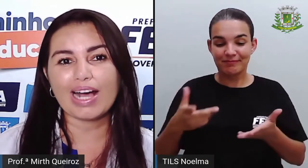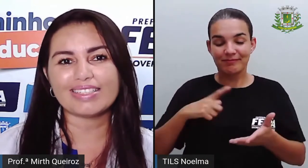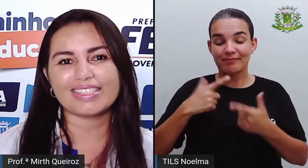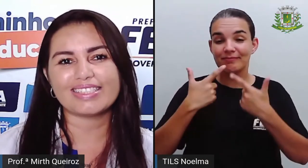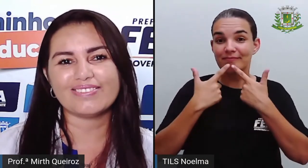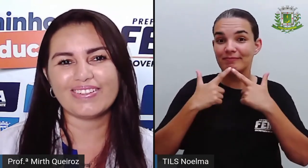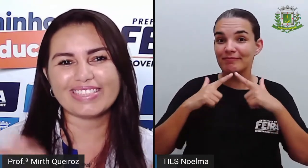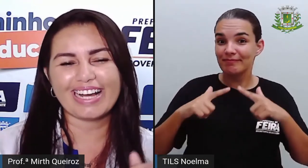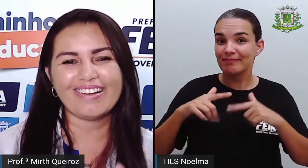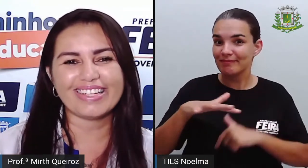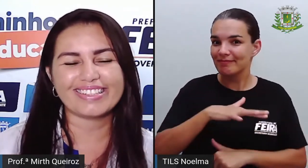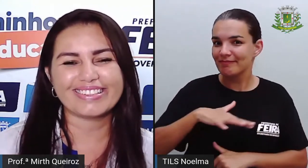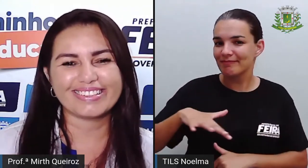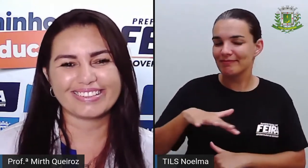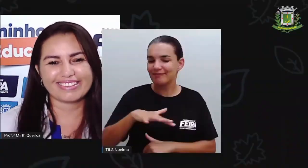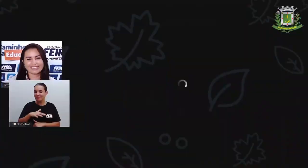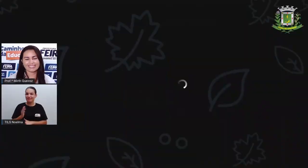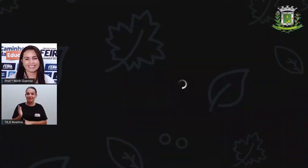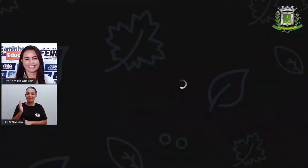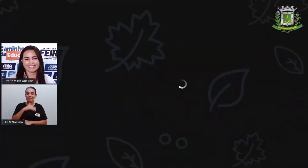de linguagem. Vamos à aula?